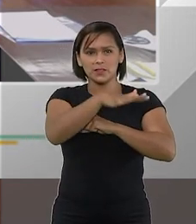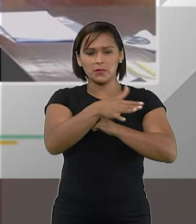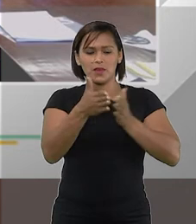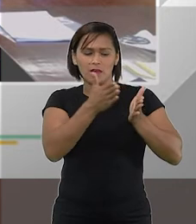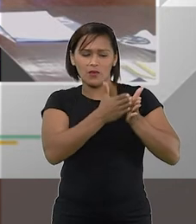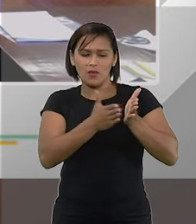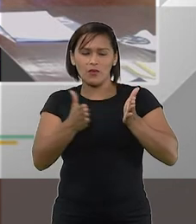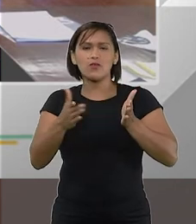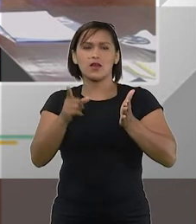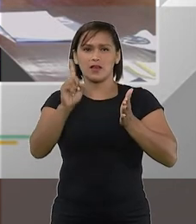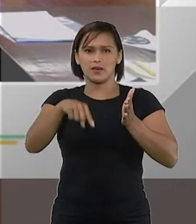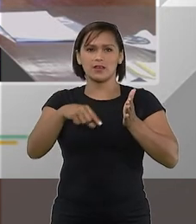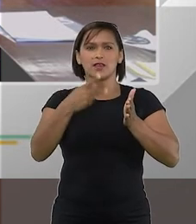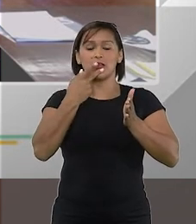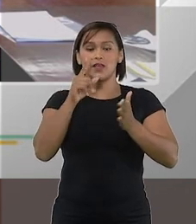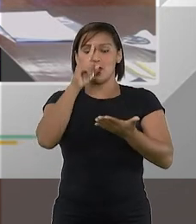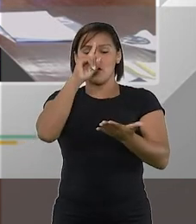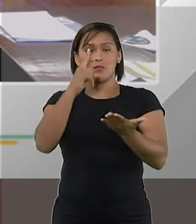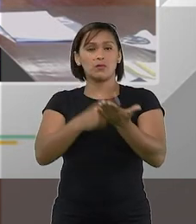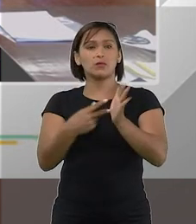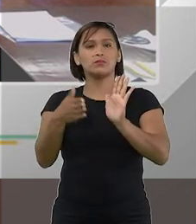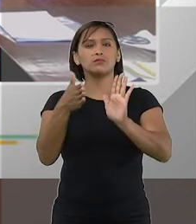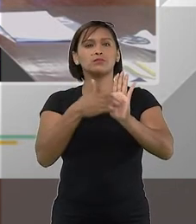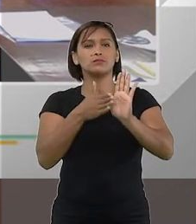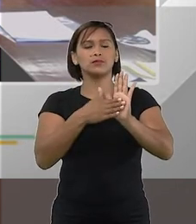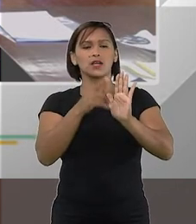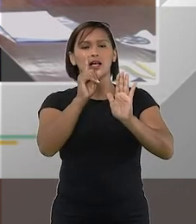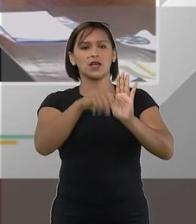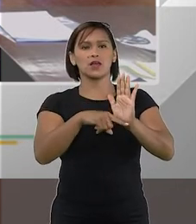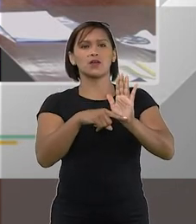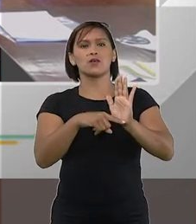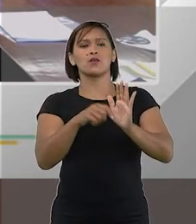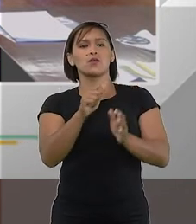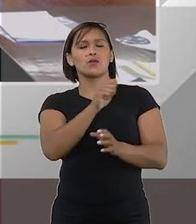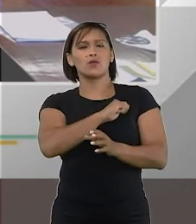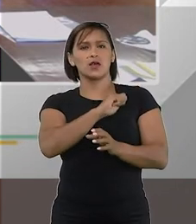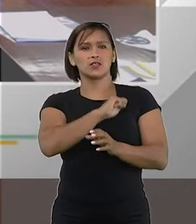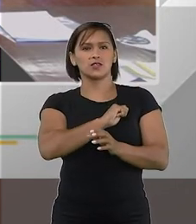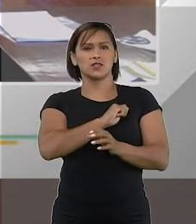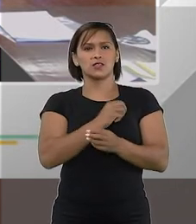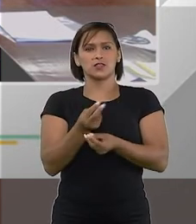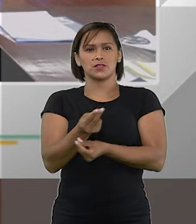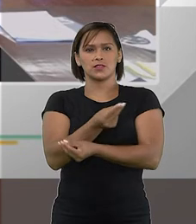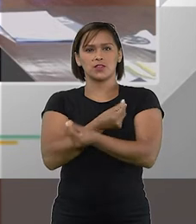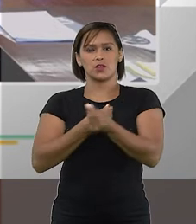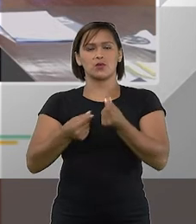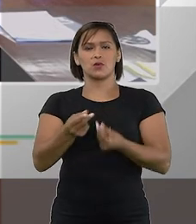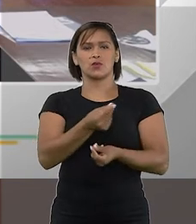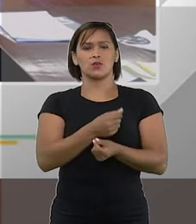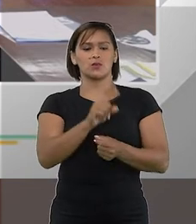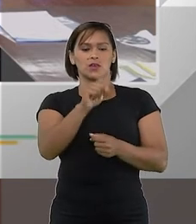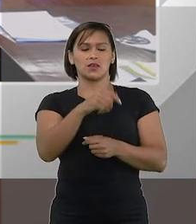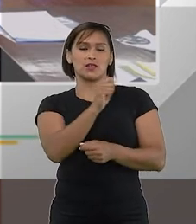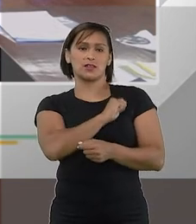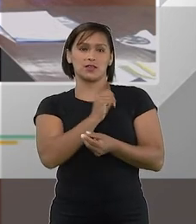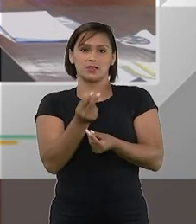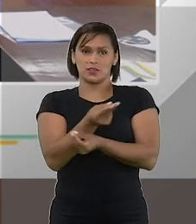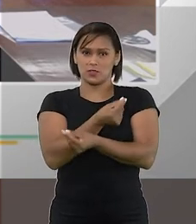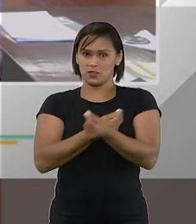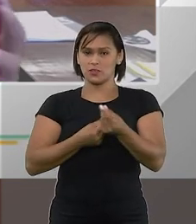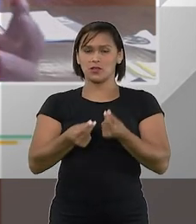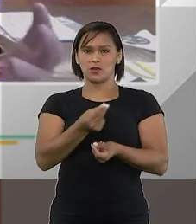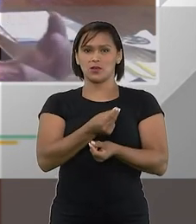pandemia e esse projeto definia o agente econômico e nesse agente